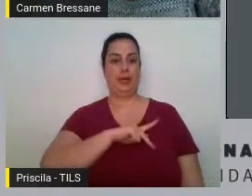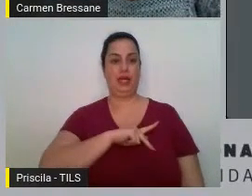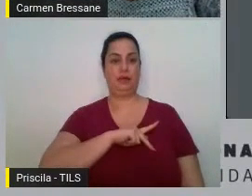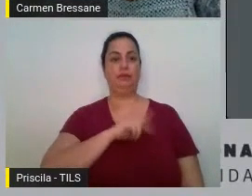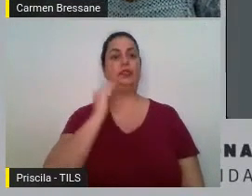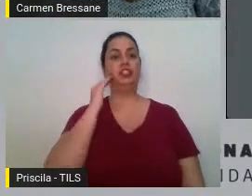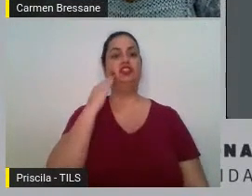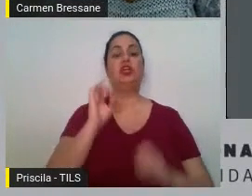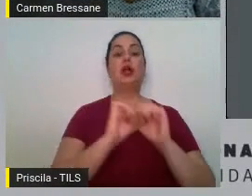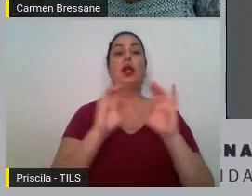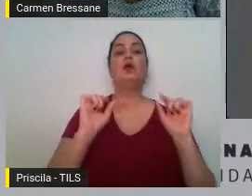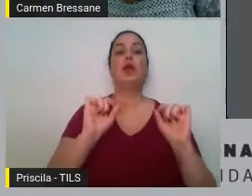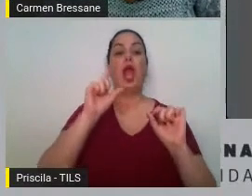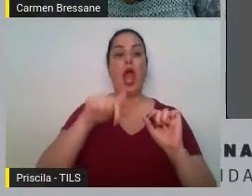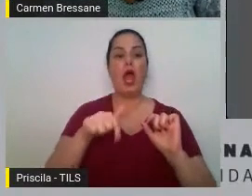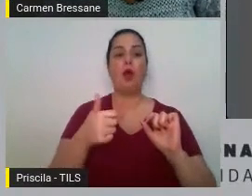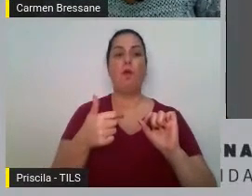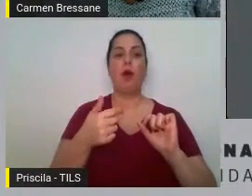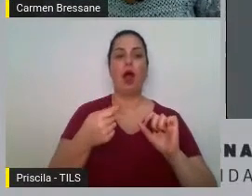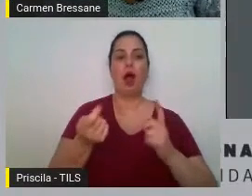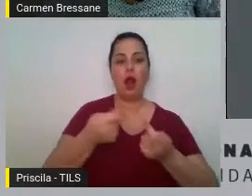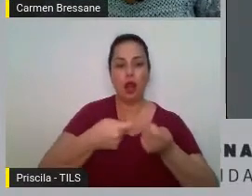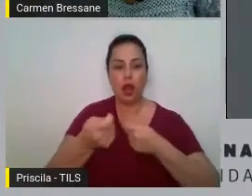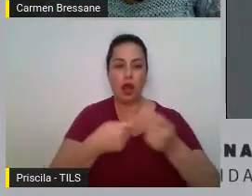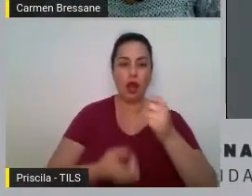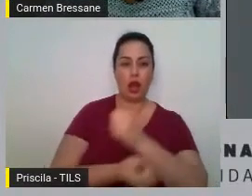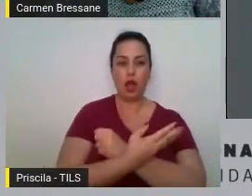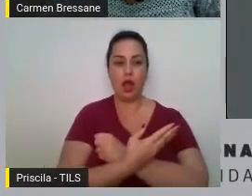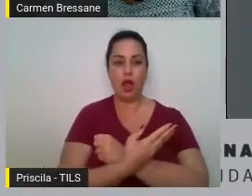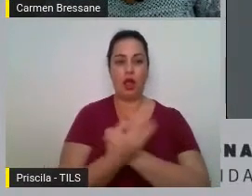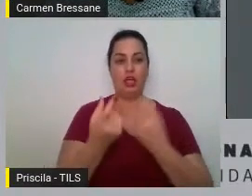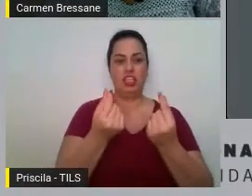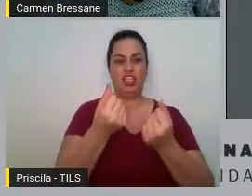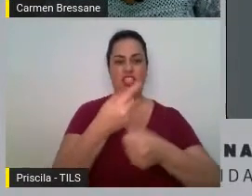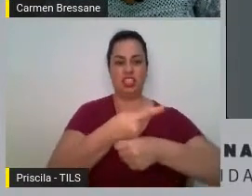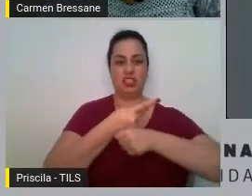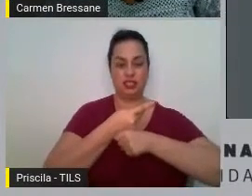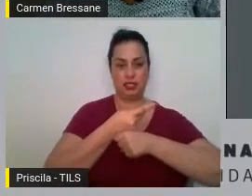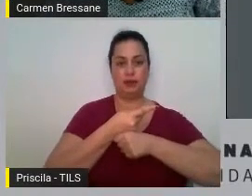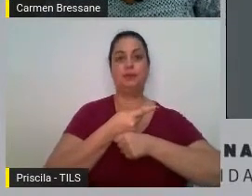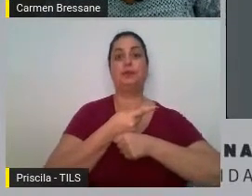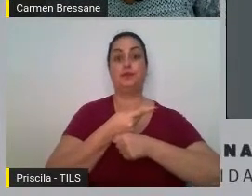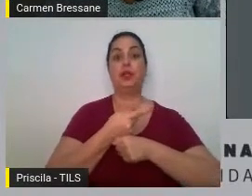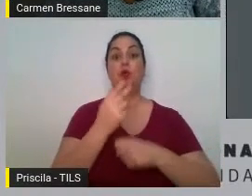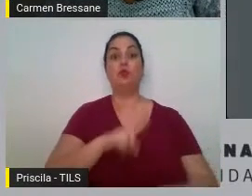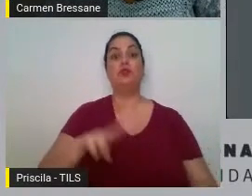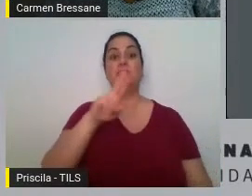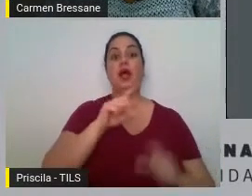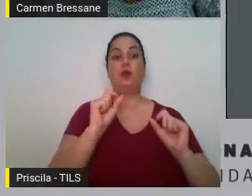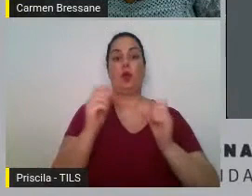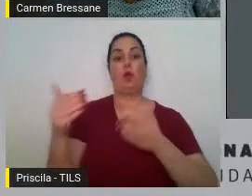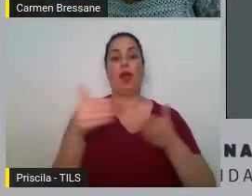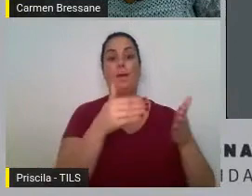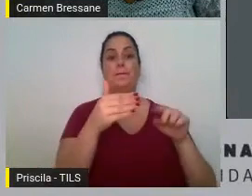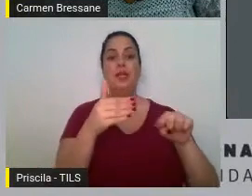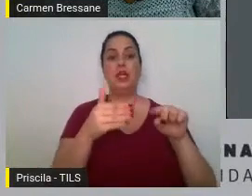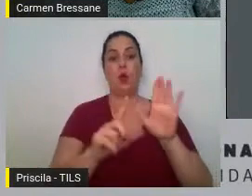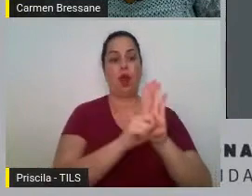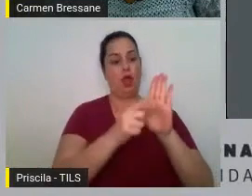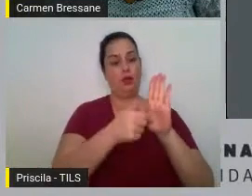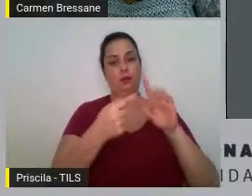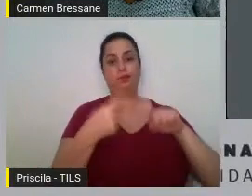de crédito. Arrumaram um subterfúgio ilegal para antecipar